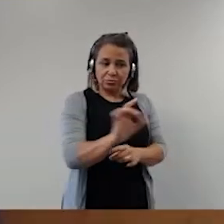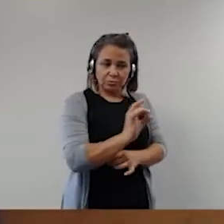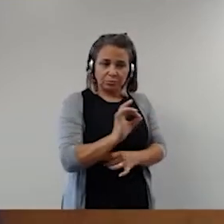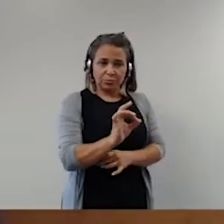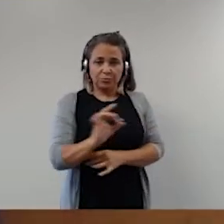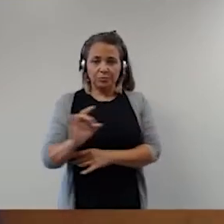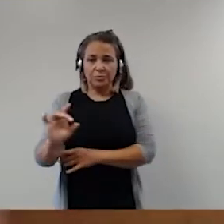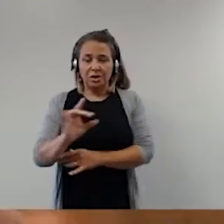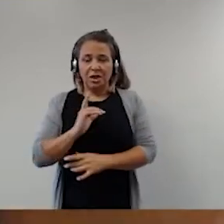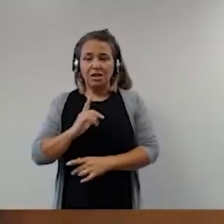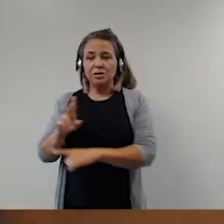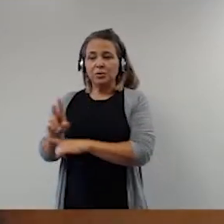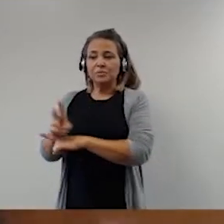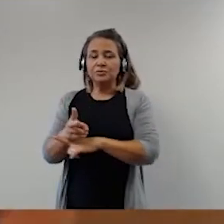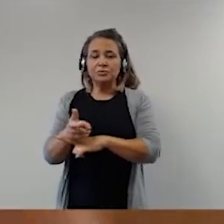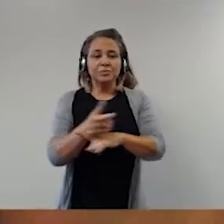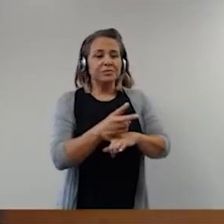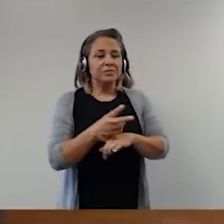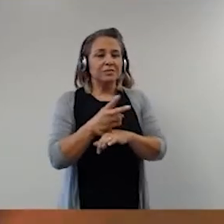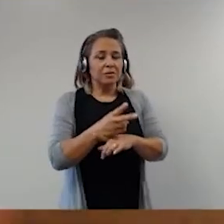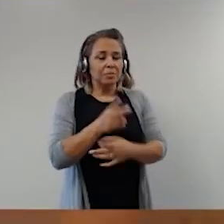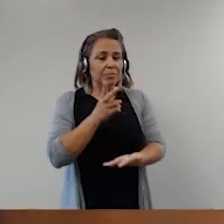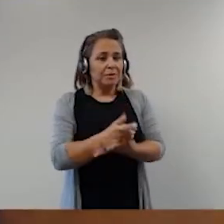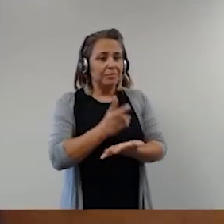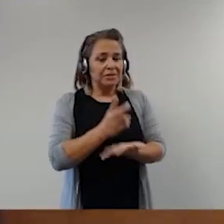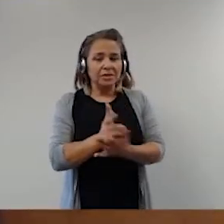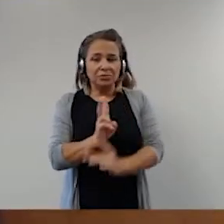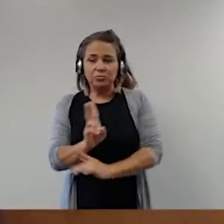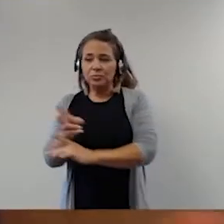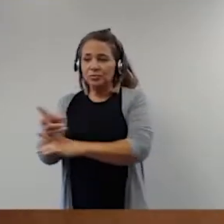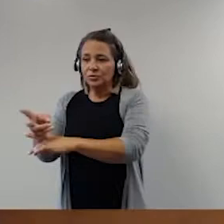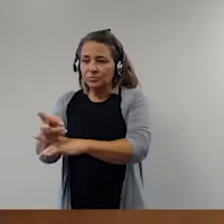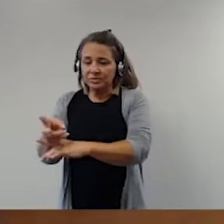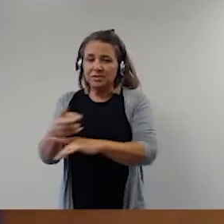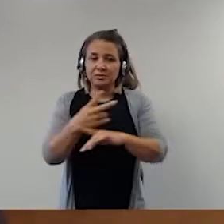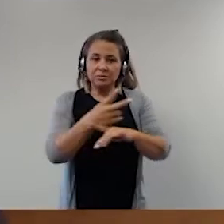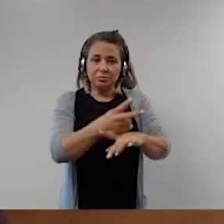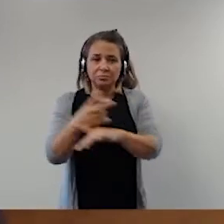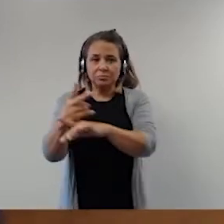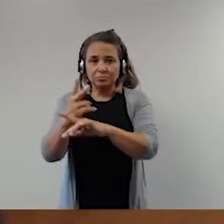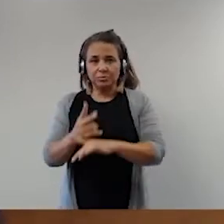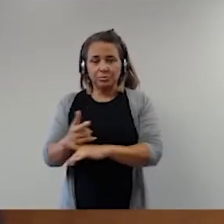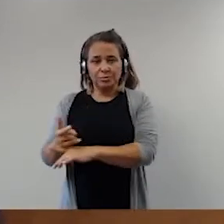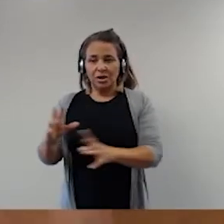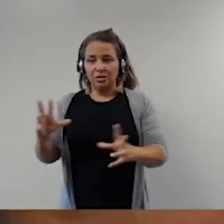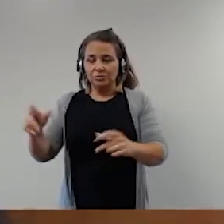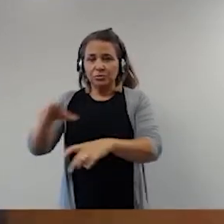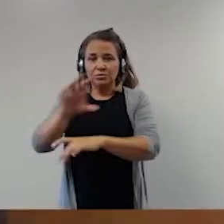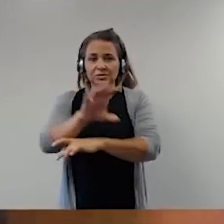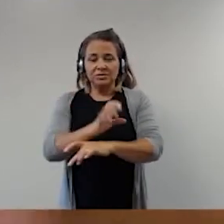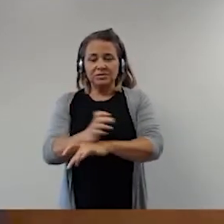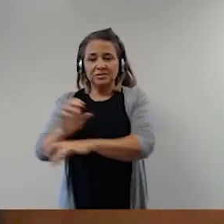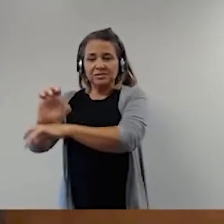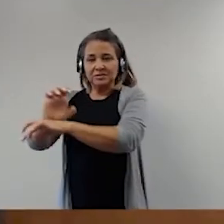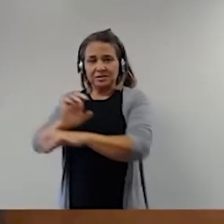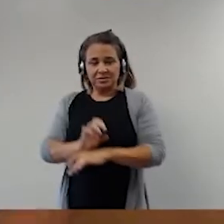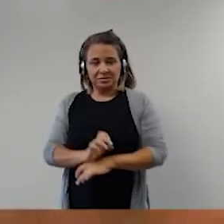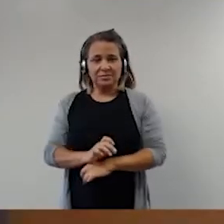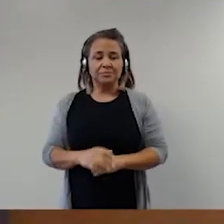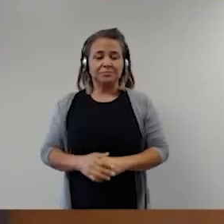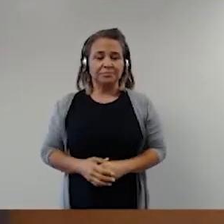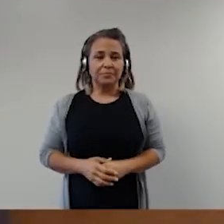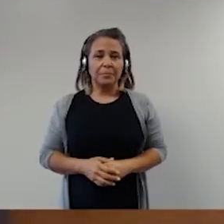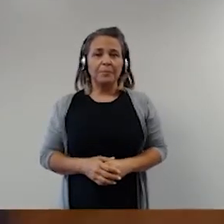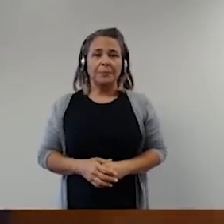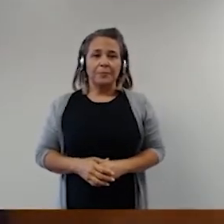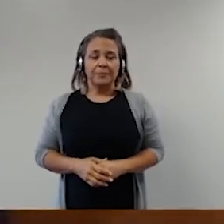uma supervisão permanente, constante, uns sobre os outros, dentro da ideia de checks and balances, de freios